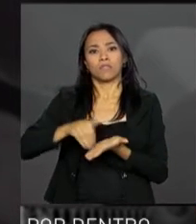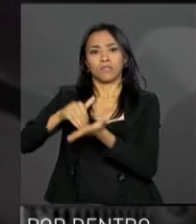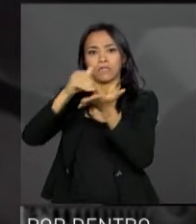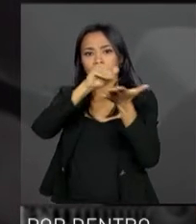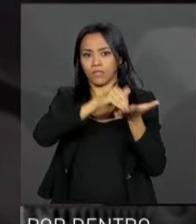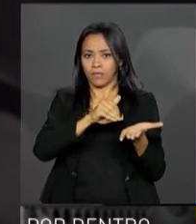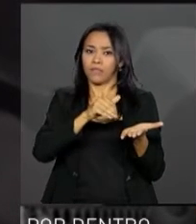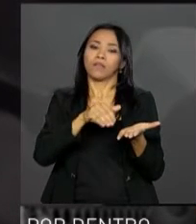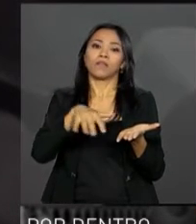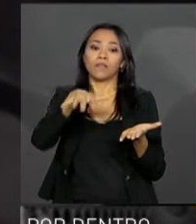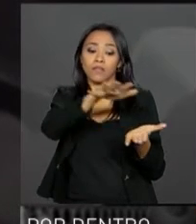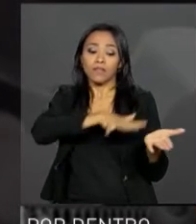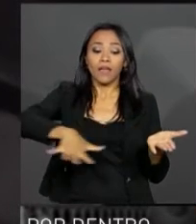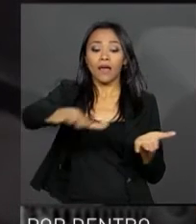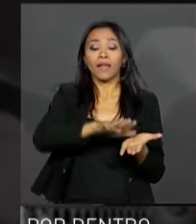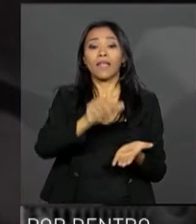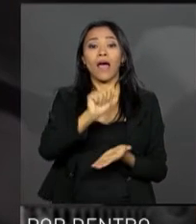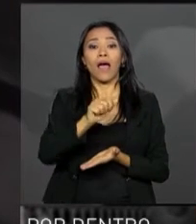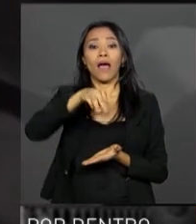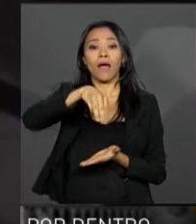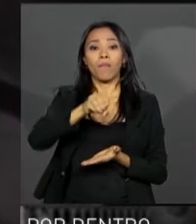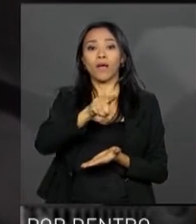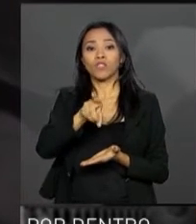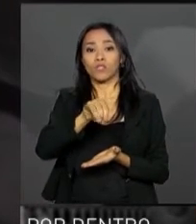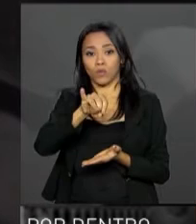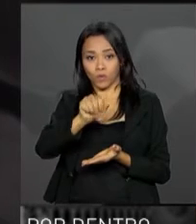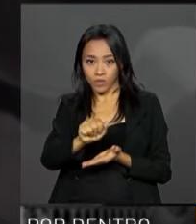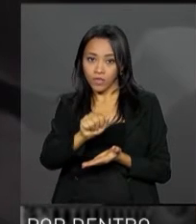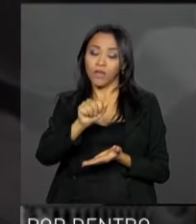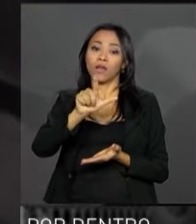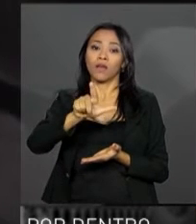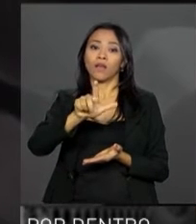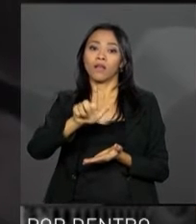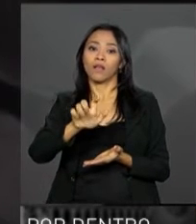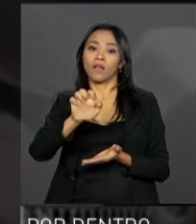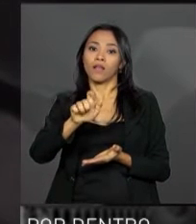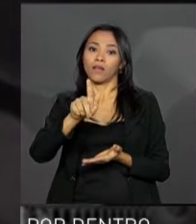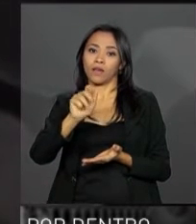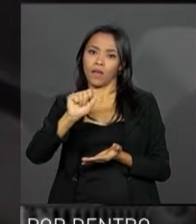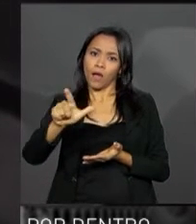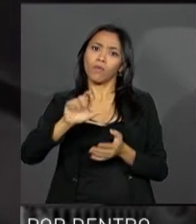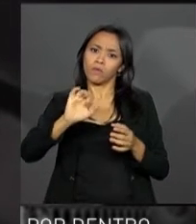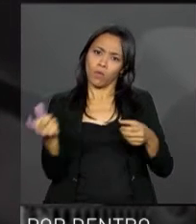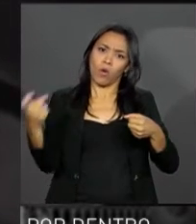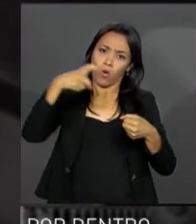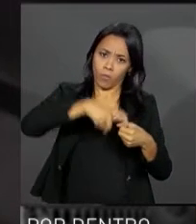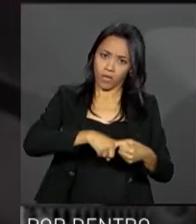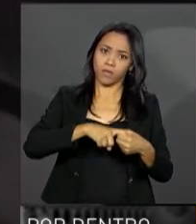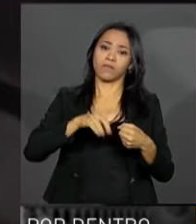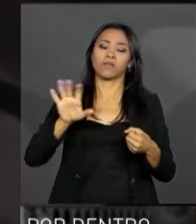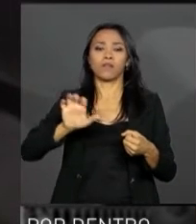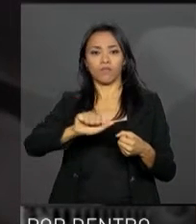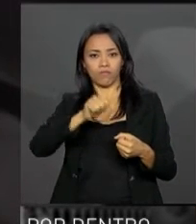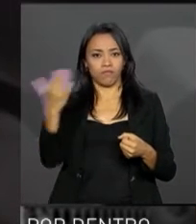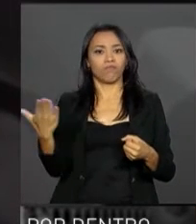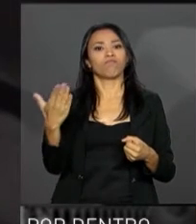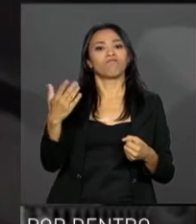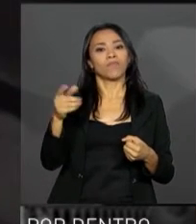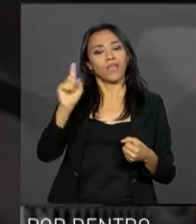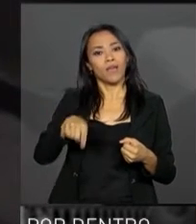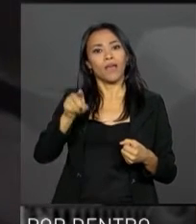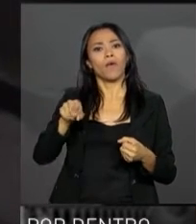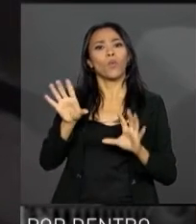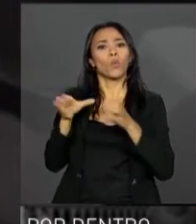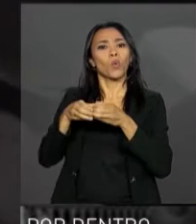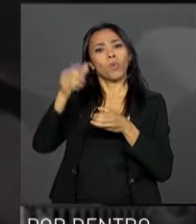estados da Amazônia Legal e também com a cooperação internacional através de uma cooperação com a GIZ, com a entidade alemã.